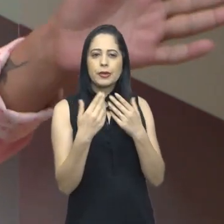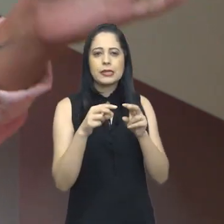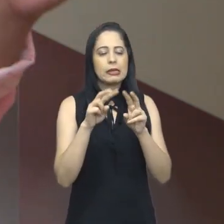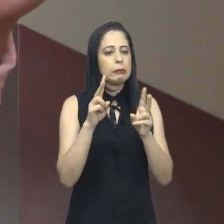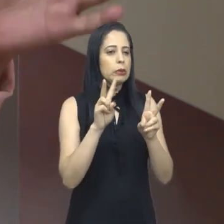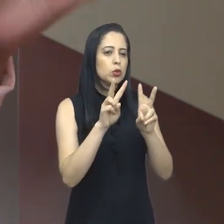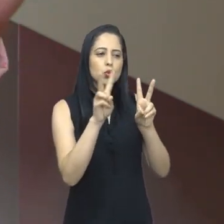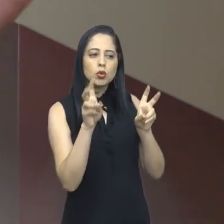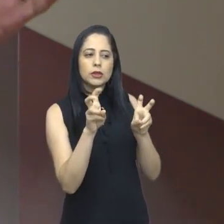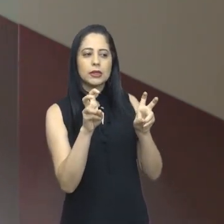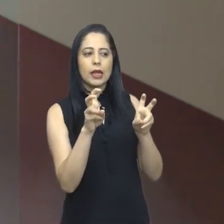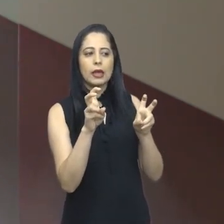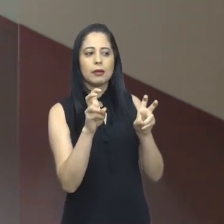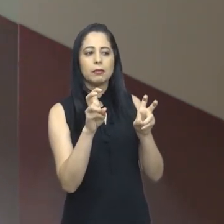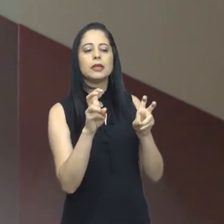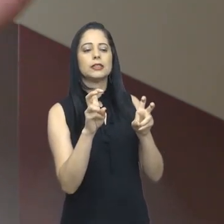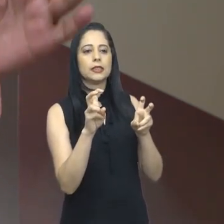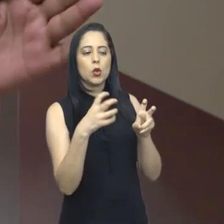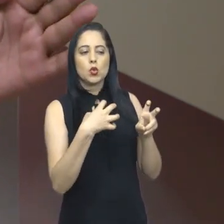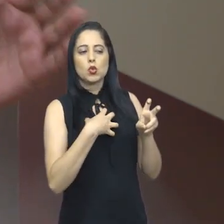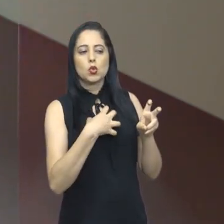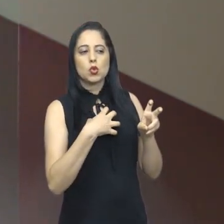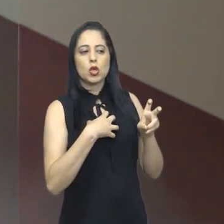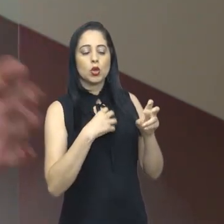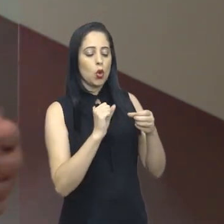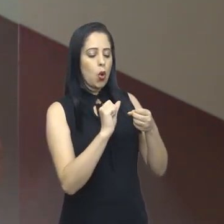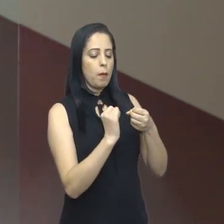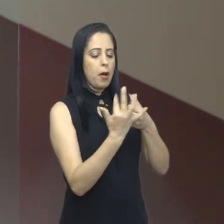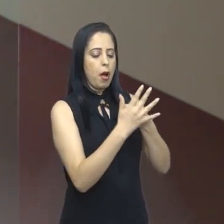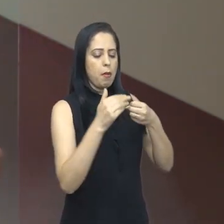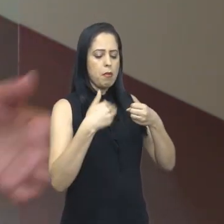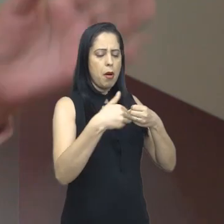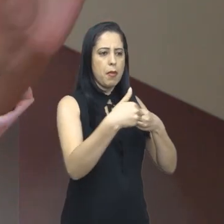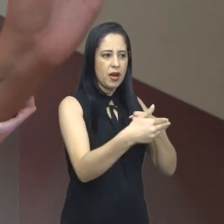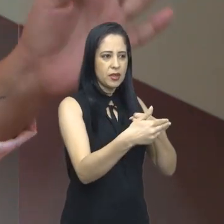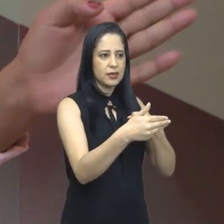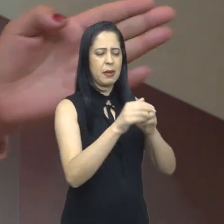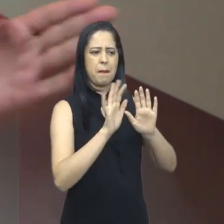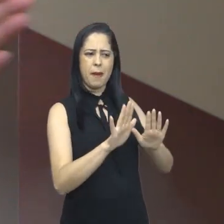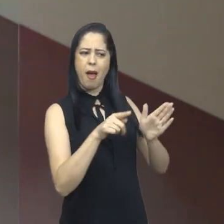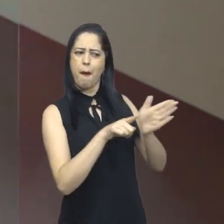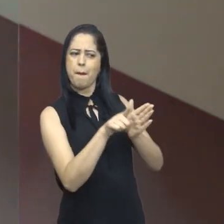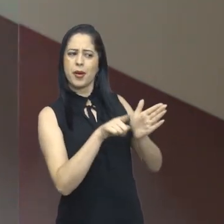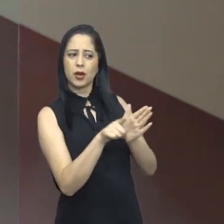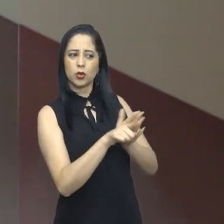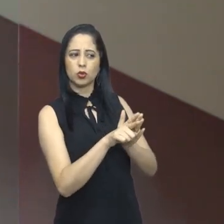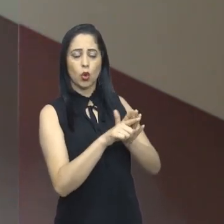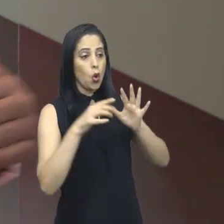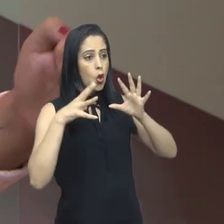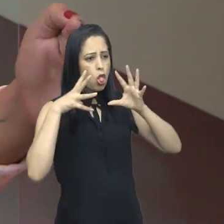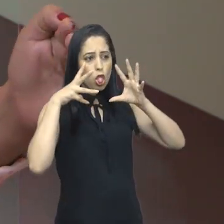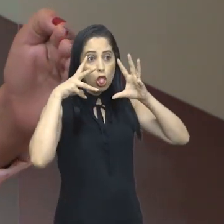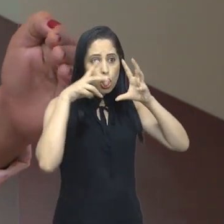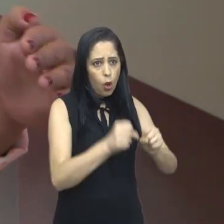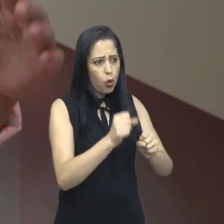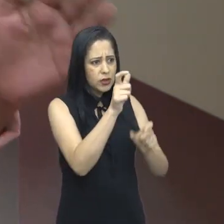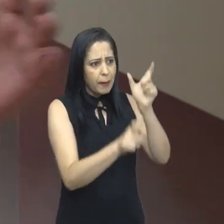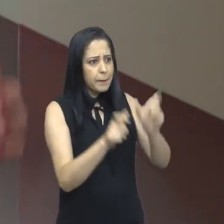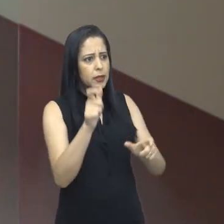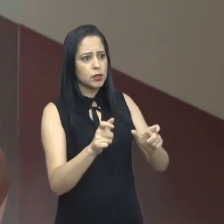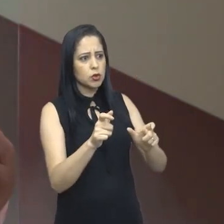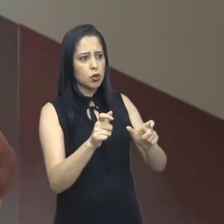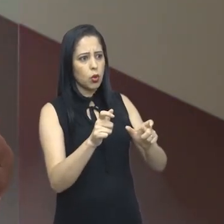sobre os efeitos pós-Covid, os sintomas. E aí eu fiz uma pergunta para o senhor. Nem todas as pessoas que passam pelo Covid